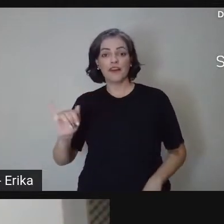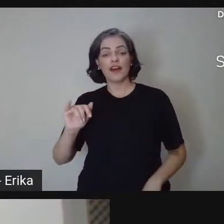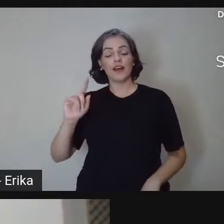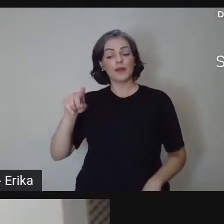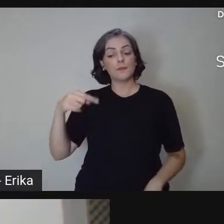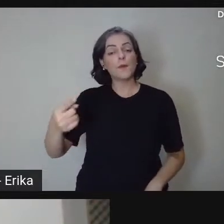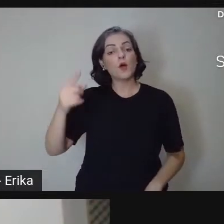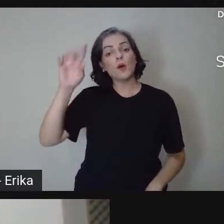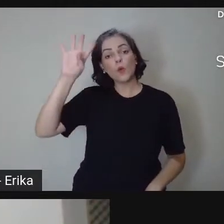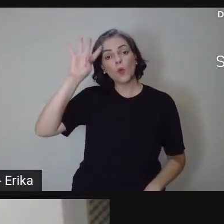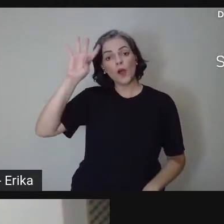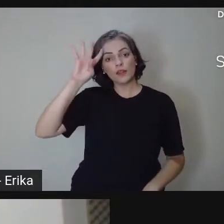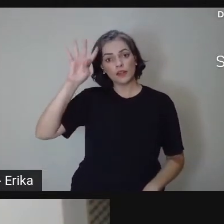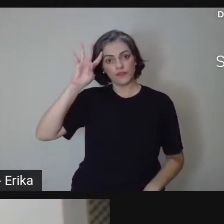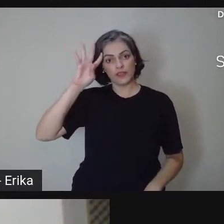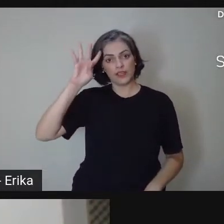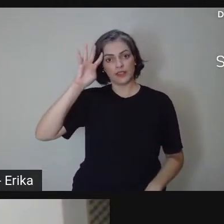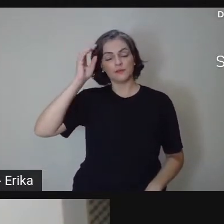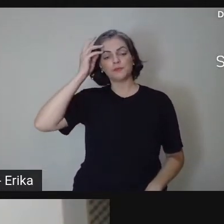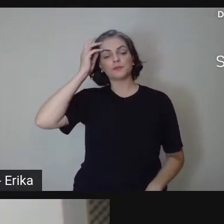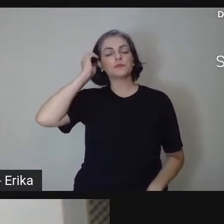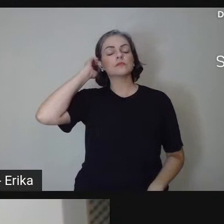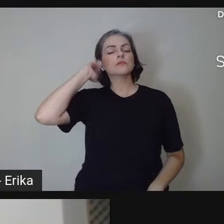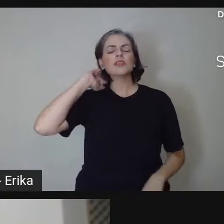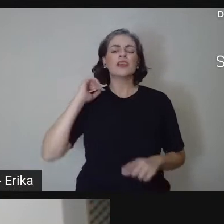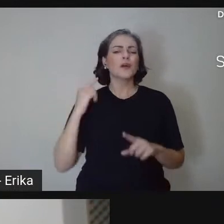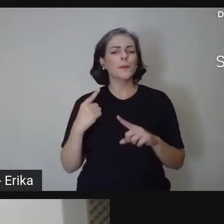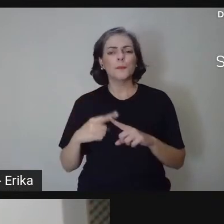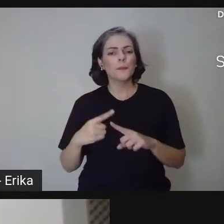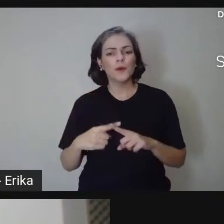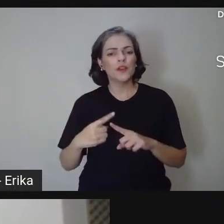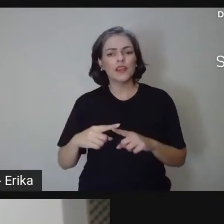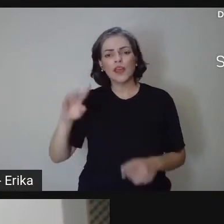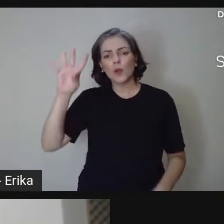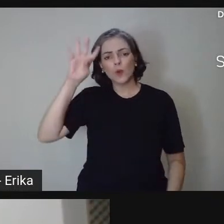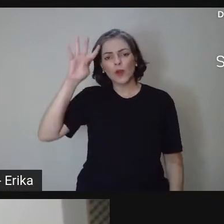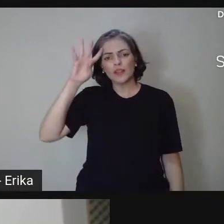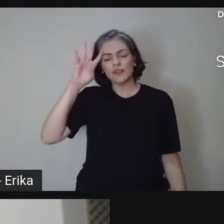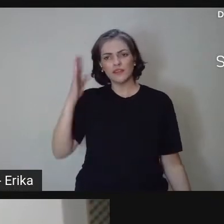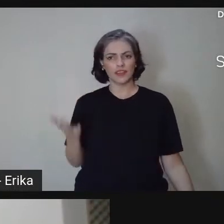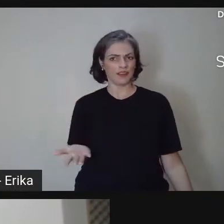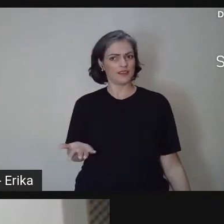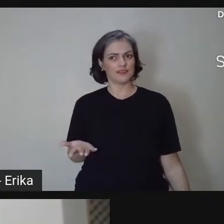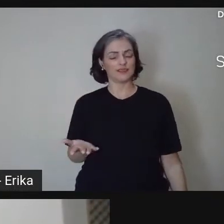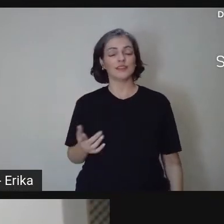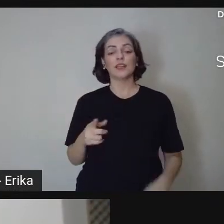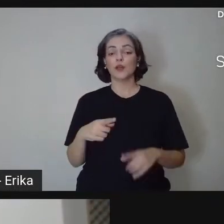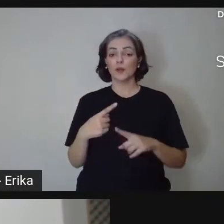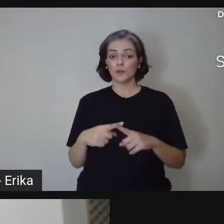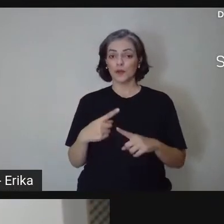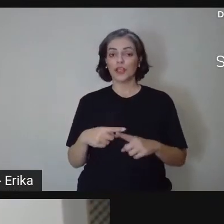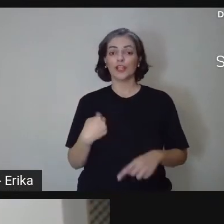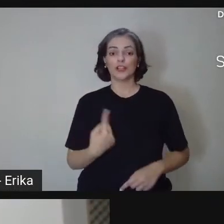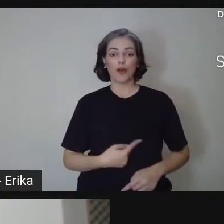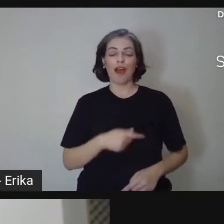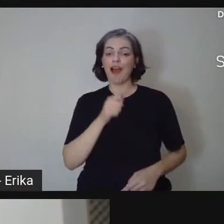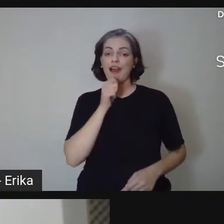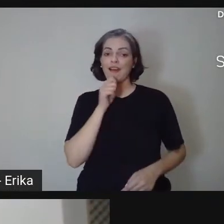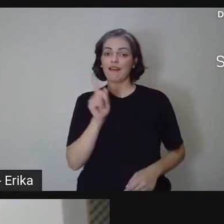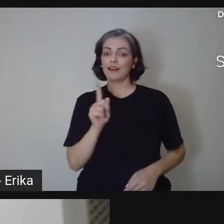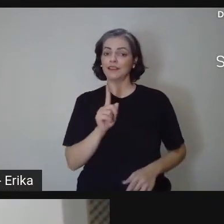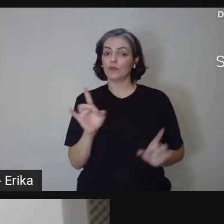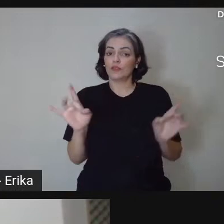quarta-feira, não é? E por que vai acontecer na próxima quarta-feira? Porque nós ainda estamos organizando o